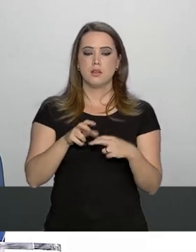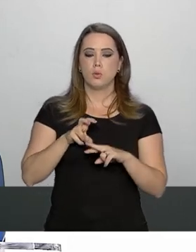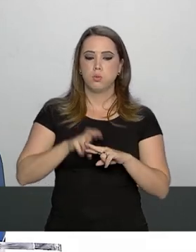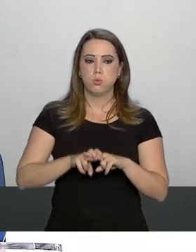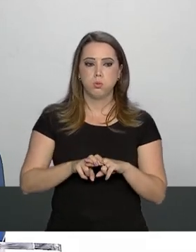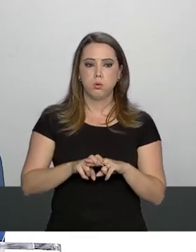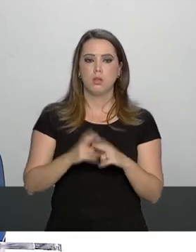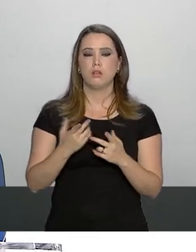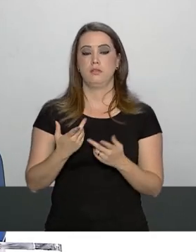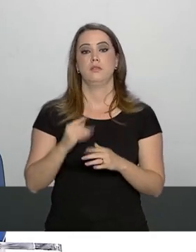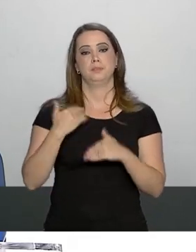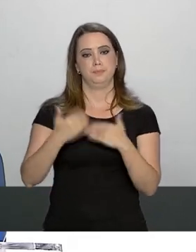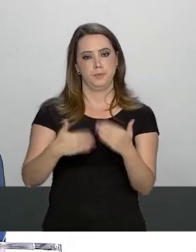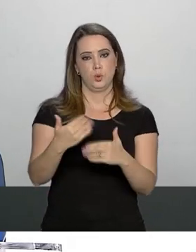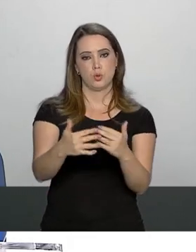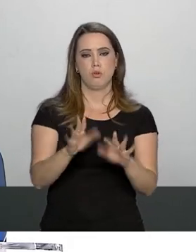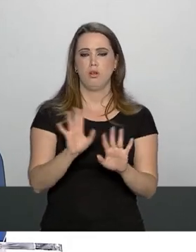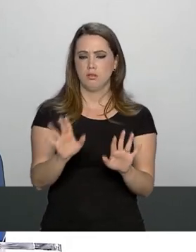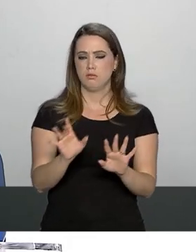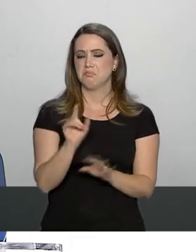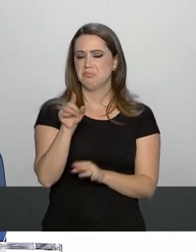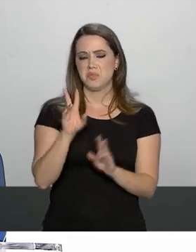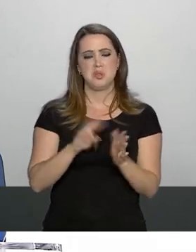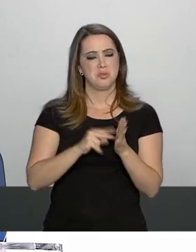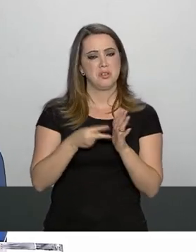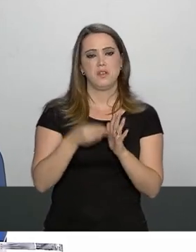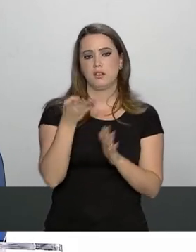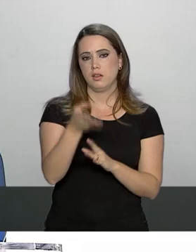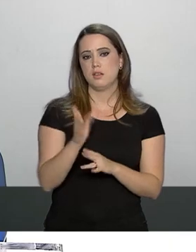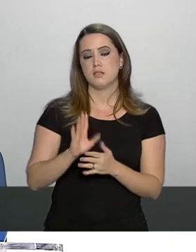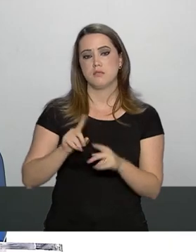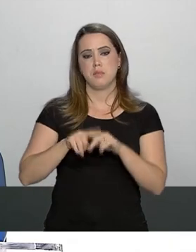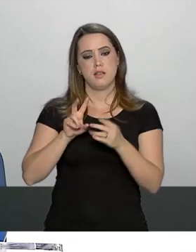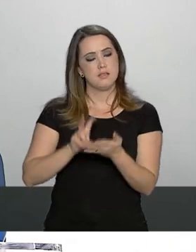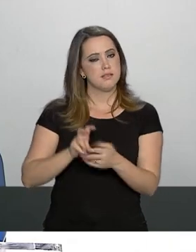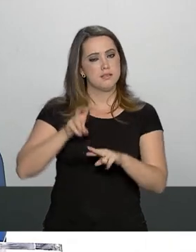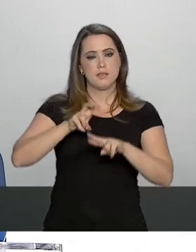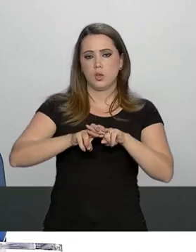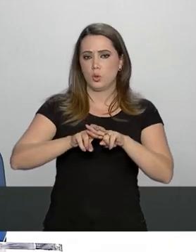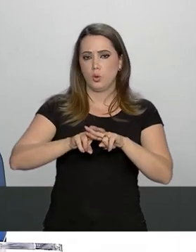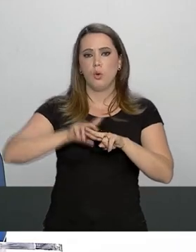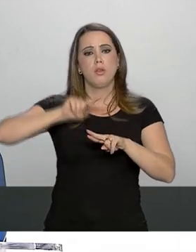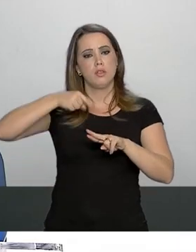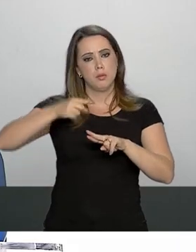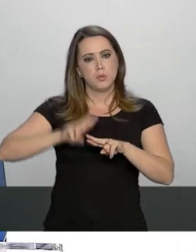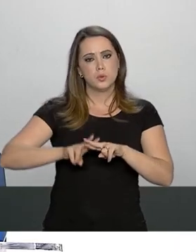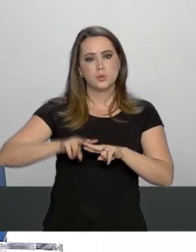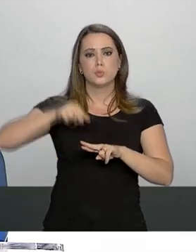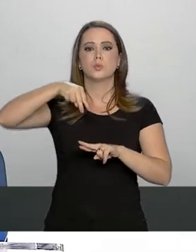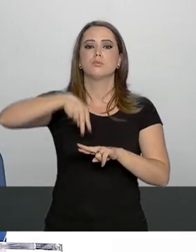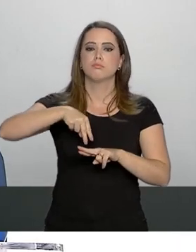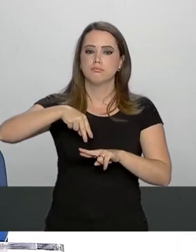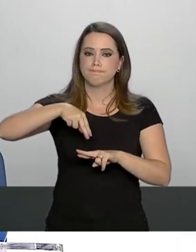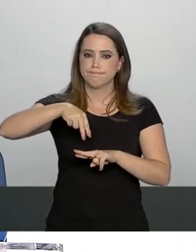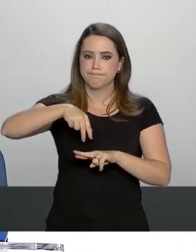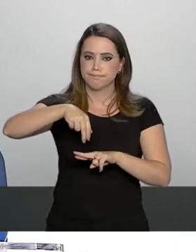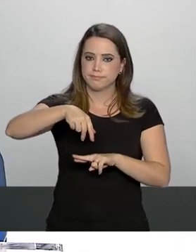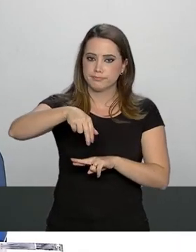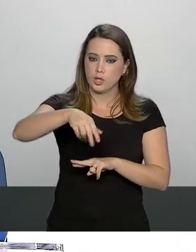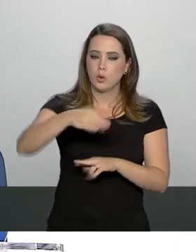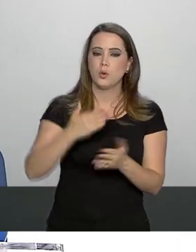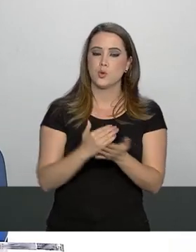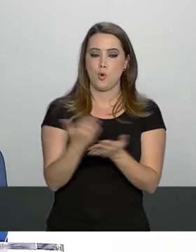tomar assento para prosseguir. Foi nesse aspecto que ele sentou-se, mas imediatamente prosseguiu e, como eu disse,